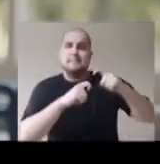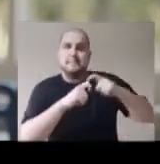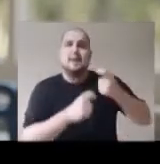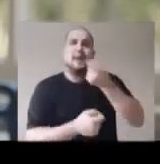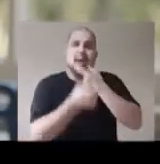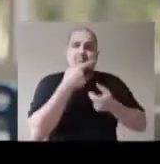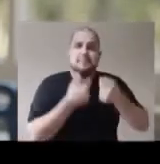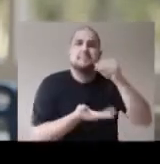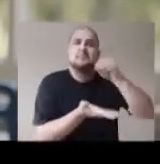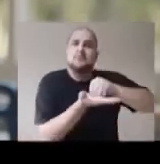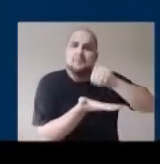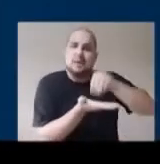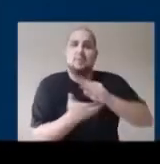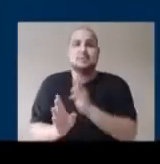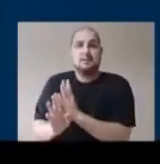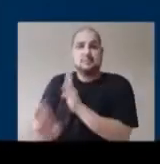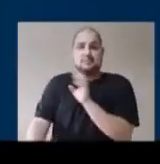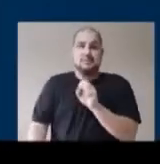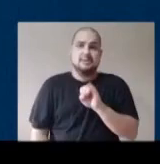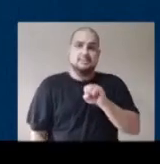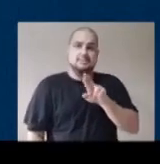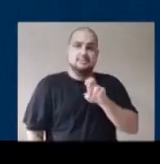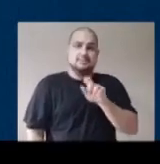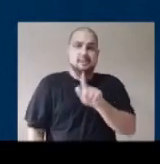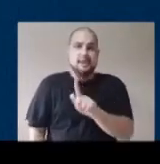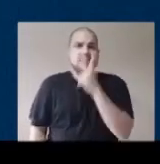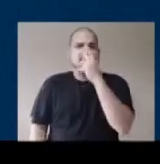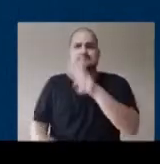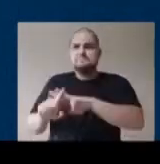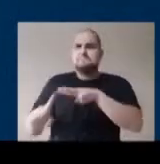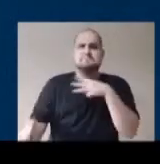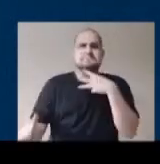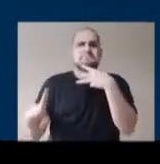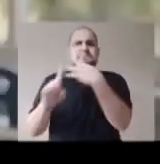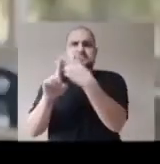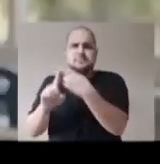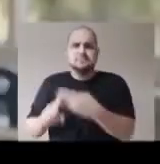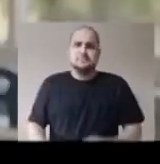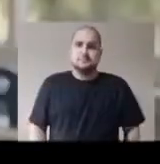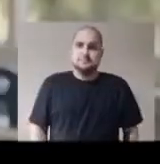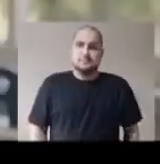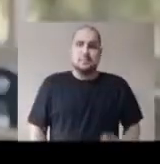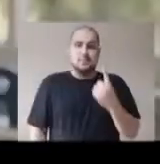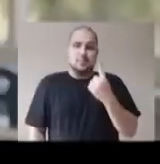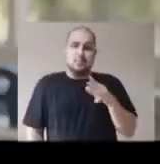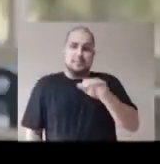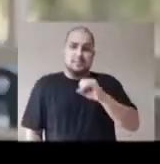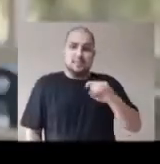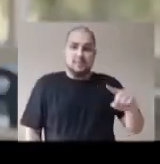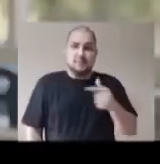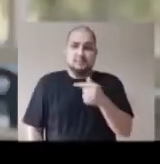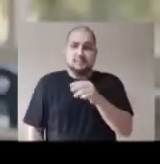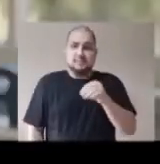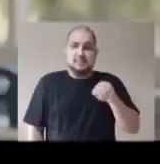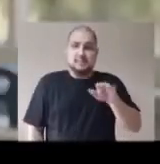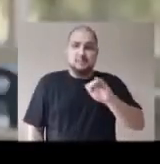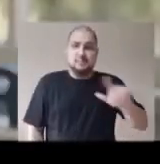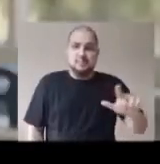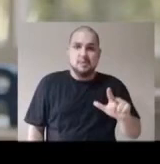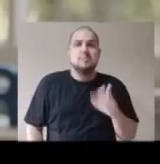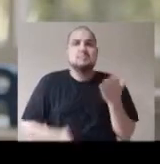médicos e medicamentos e a fila do CISREG quase triplicou. Um milhão e setecentos mil cariocas